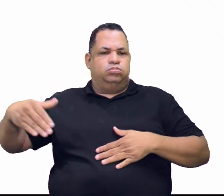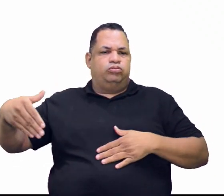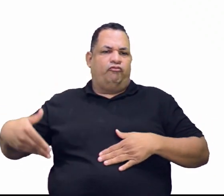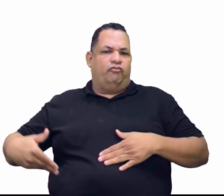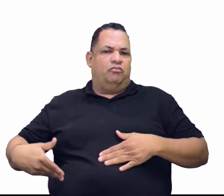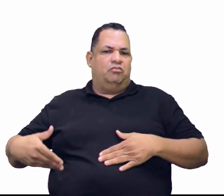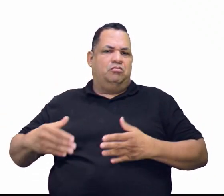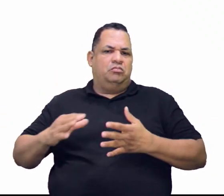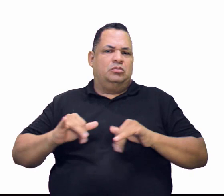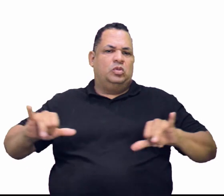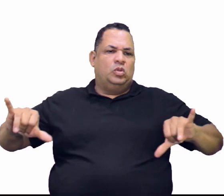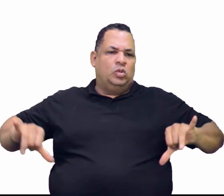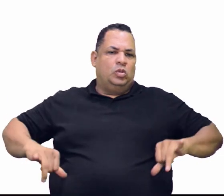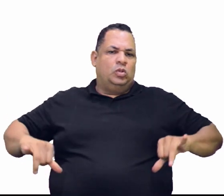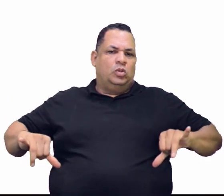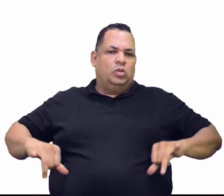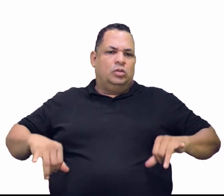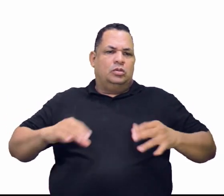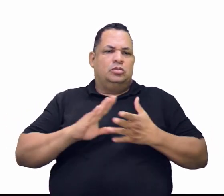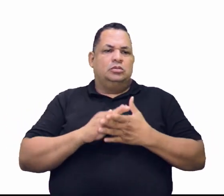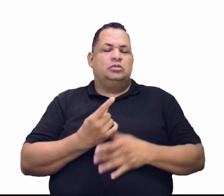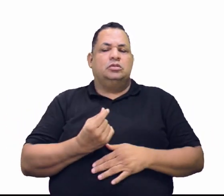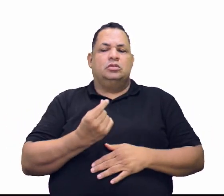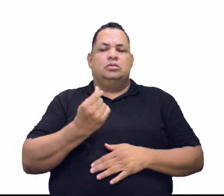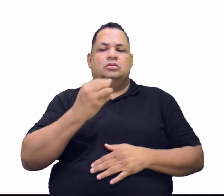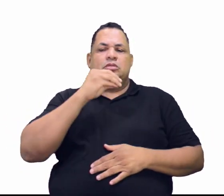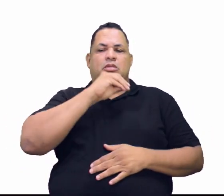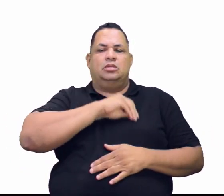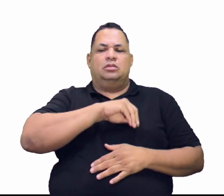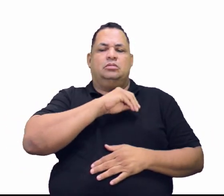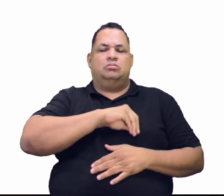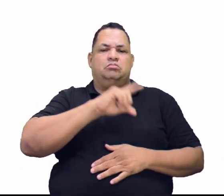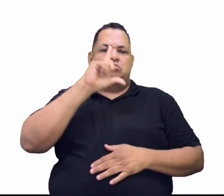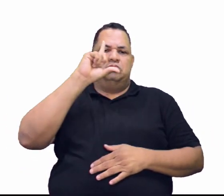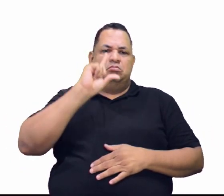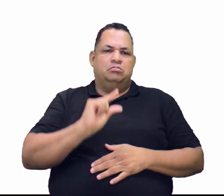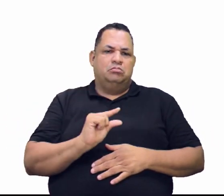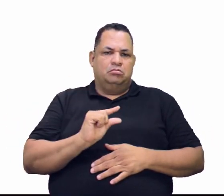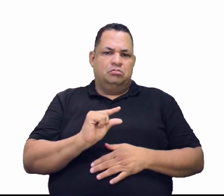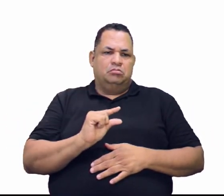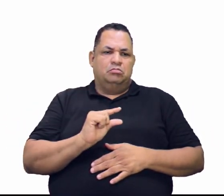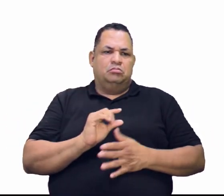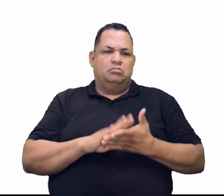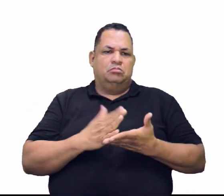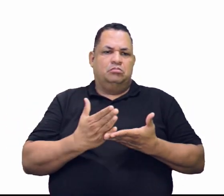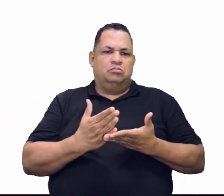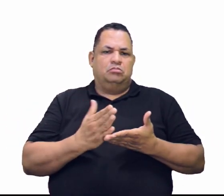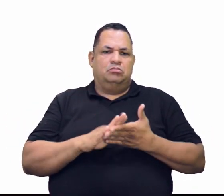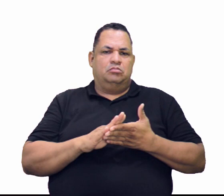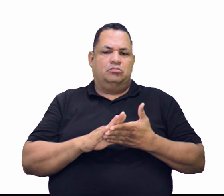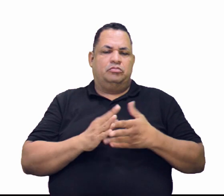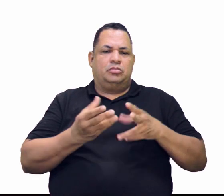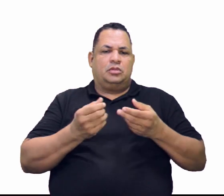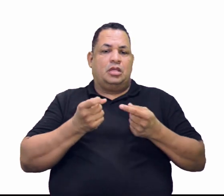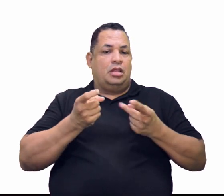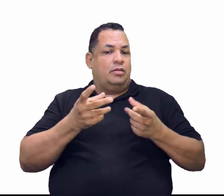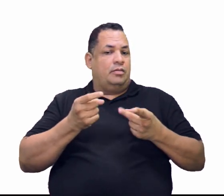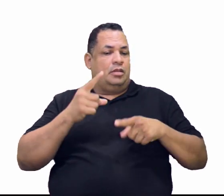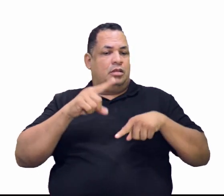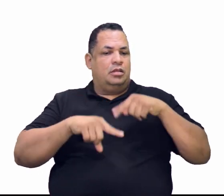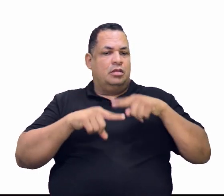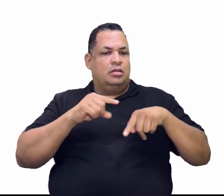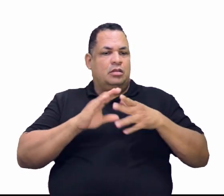remuneração extremamente baixa. O minério garimpado era